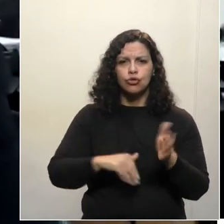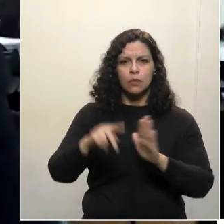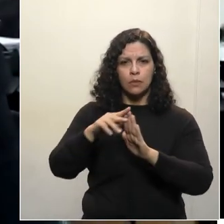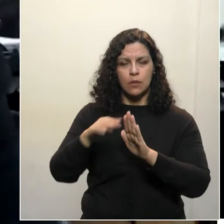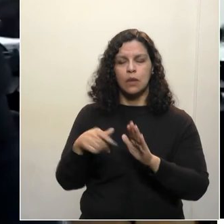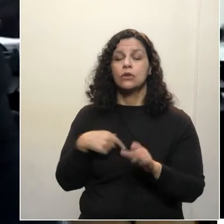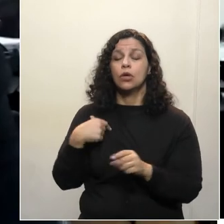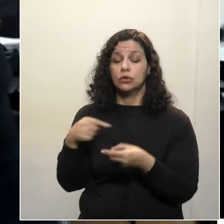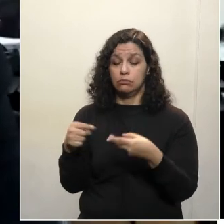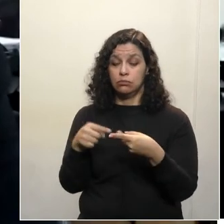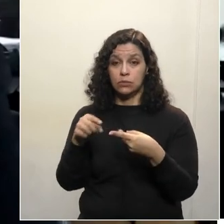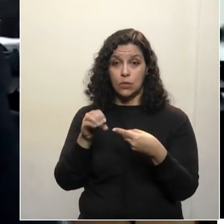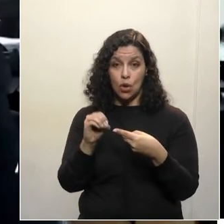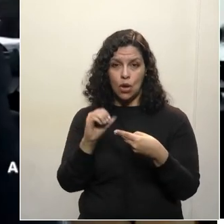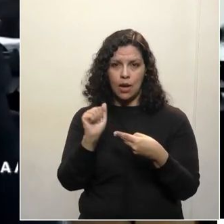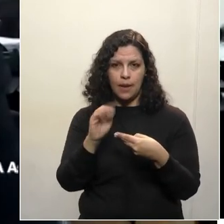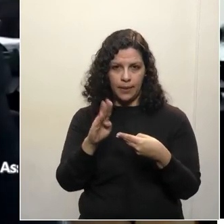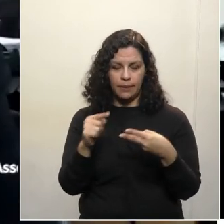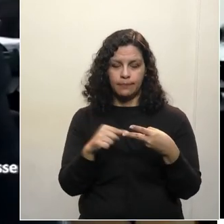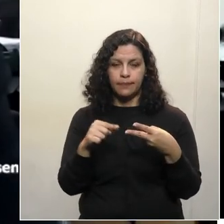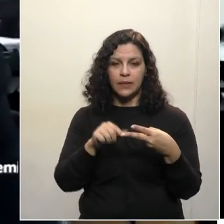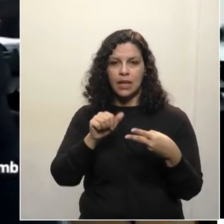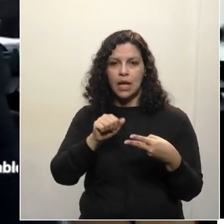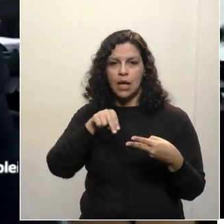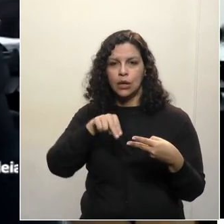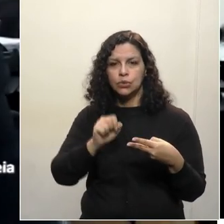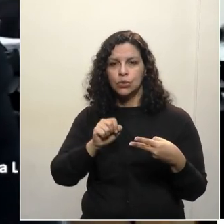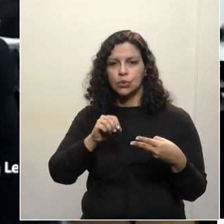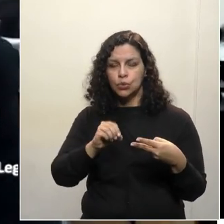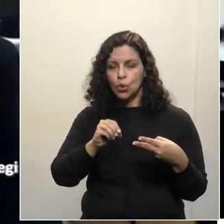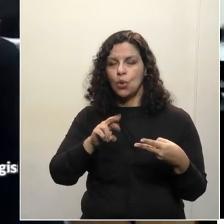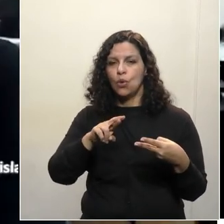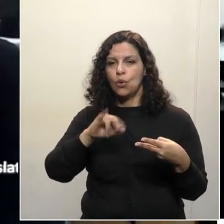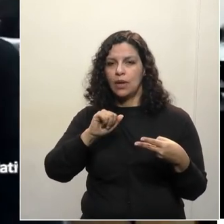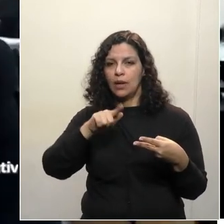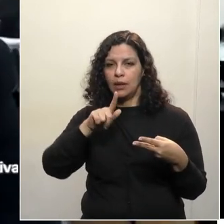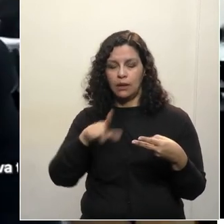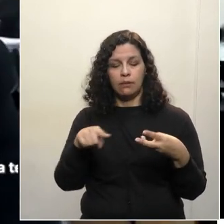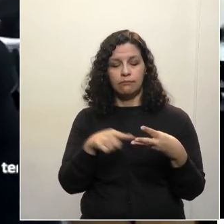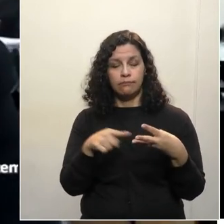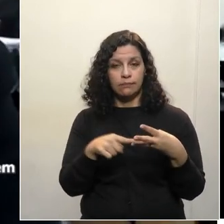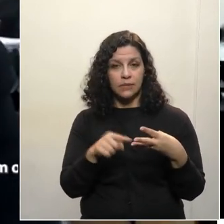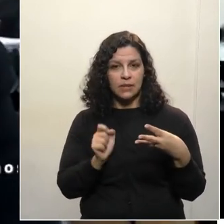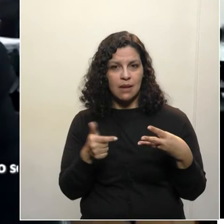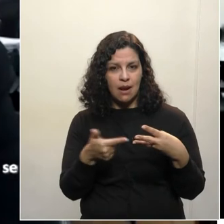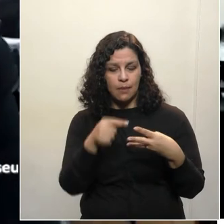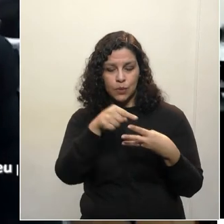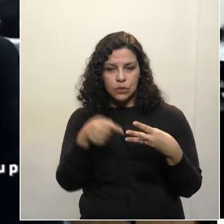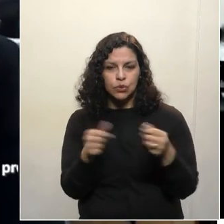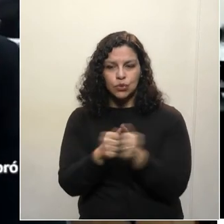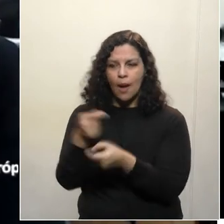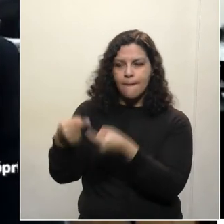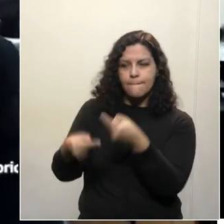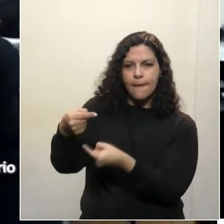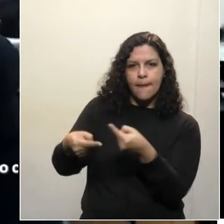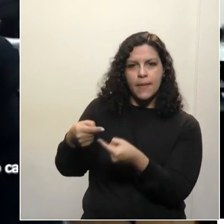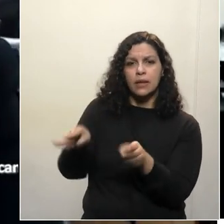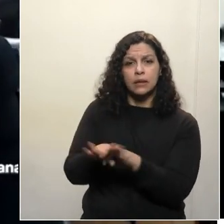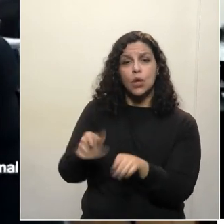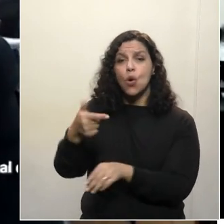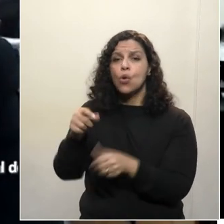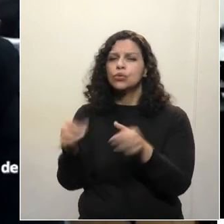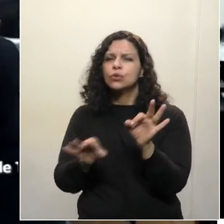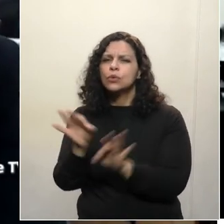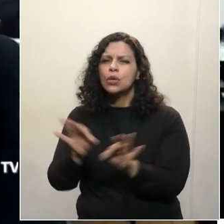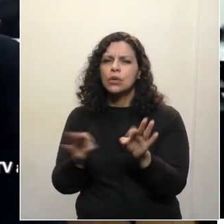a OAB ao debate, vamos trazer a Noreg ao debate, e, quem sabe, já, nesse debate possa surgir discussões importantes de outros